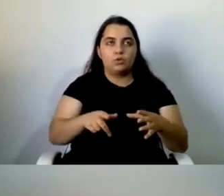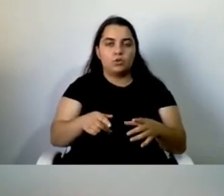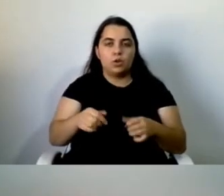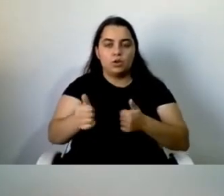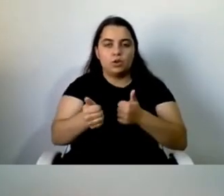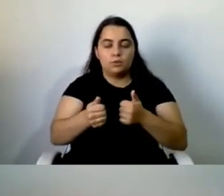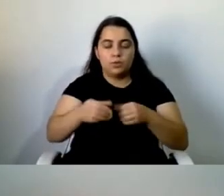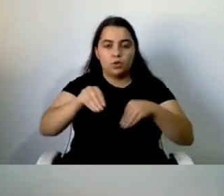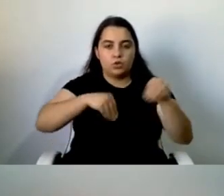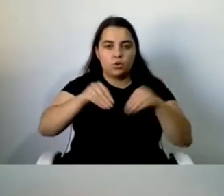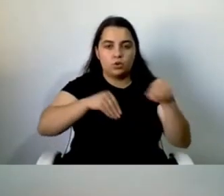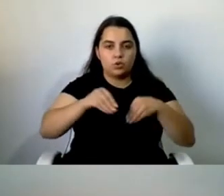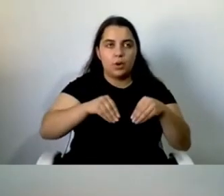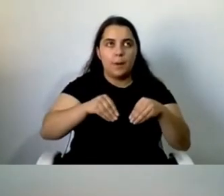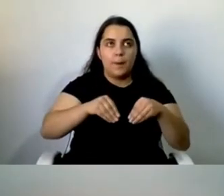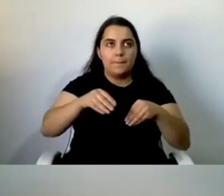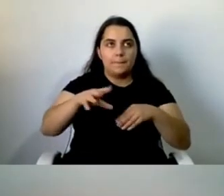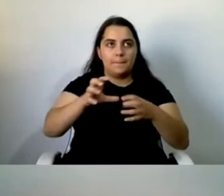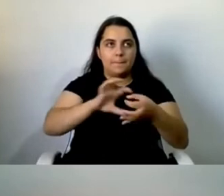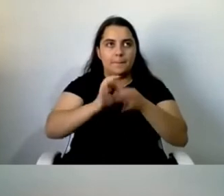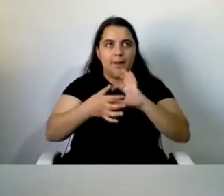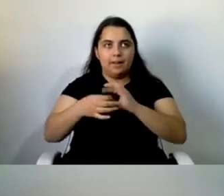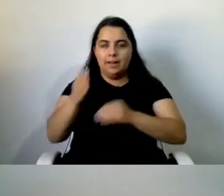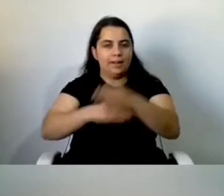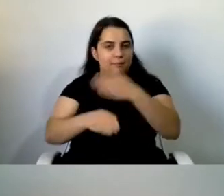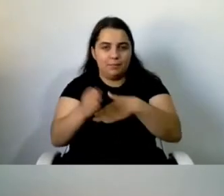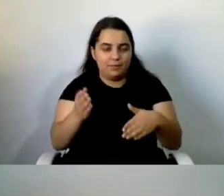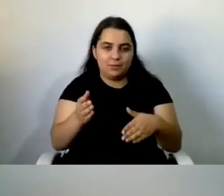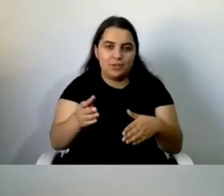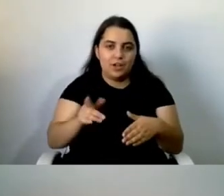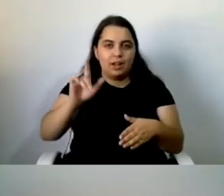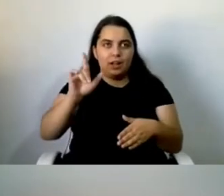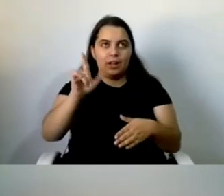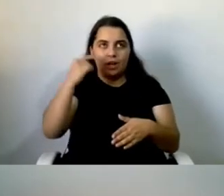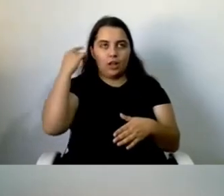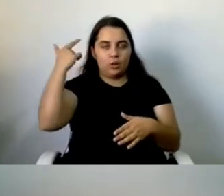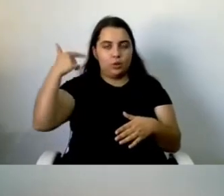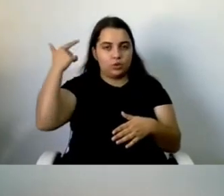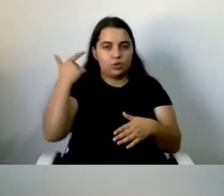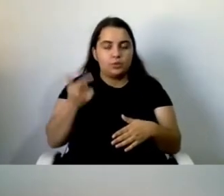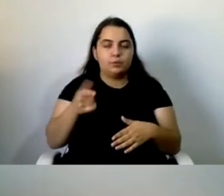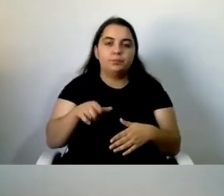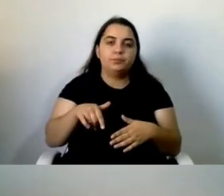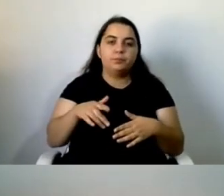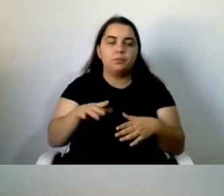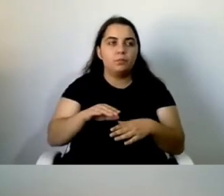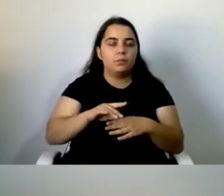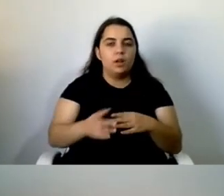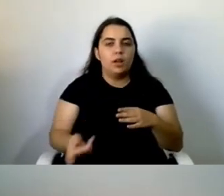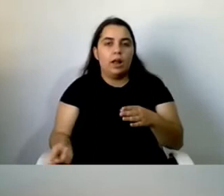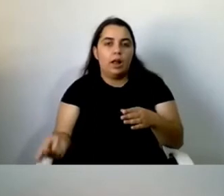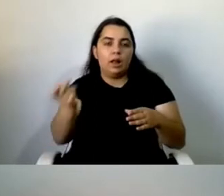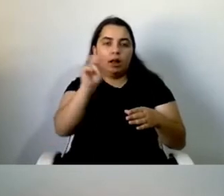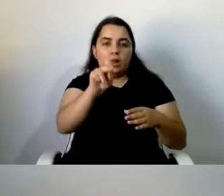Iorque. Em 2001, abandona a sua atividade profissional num negócio familiar e ingressa nos quadros da Associação do